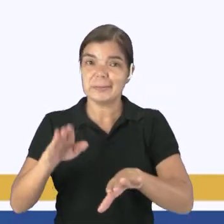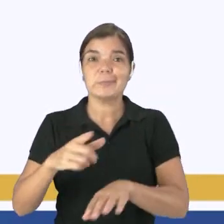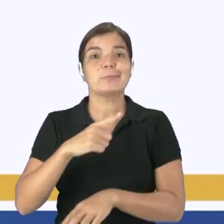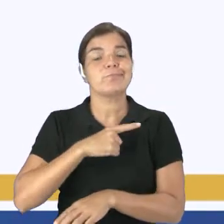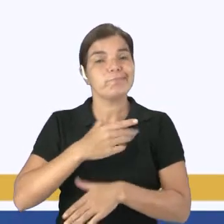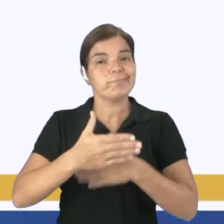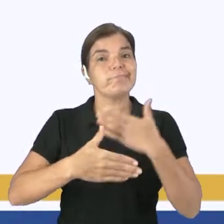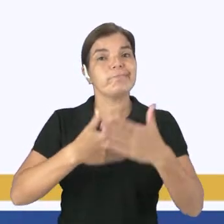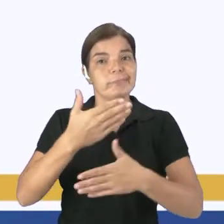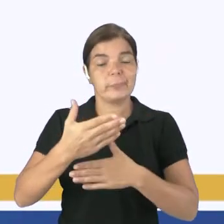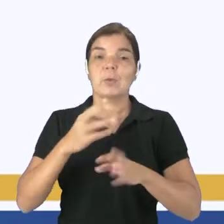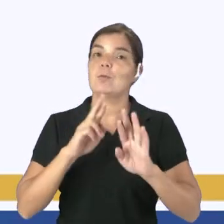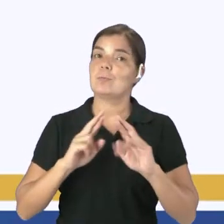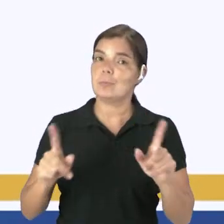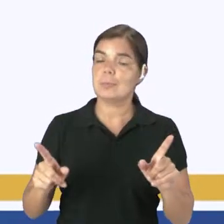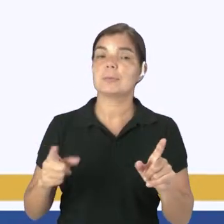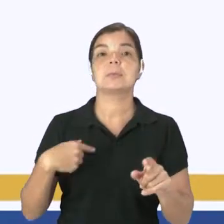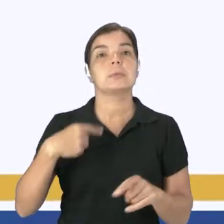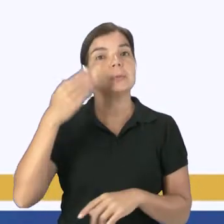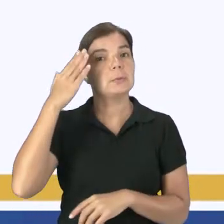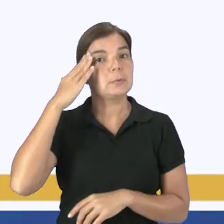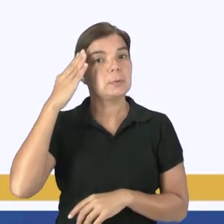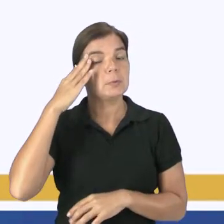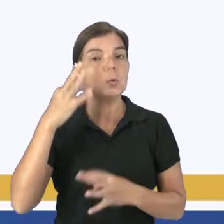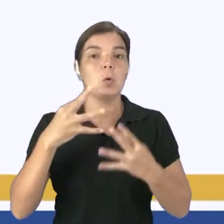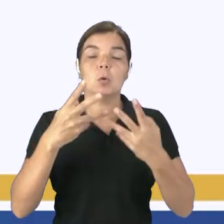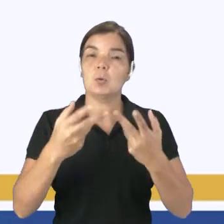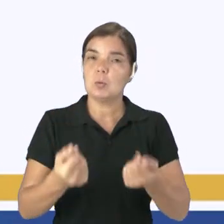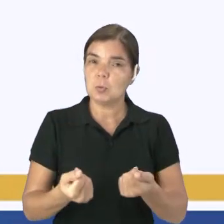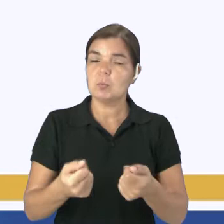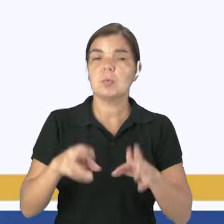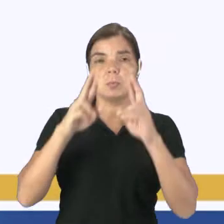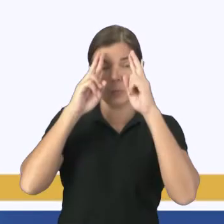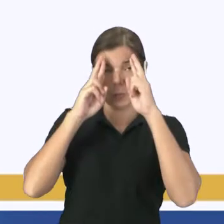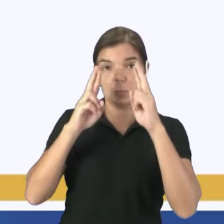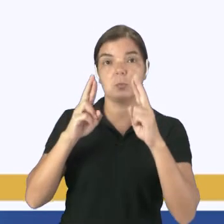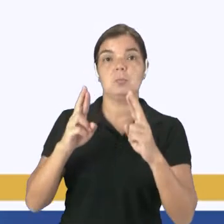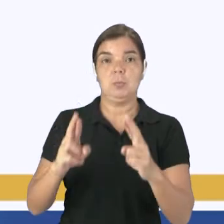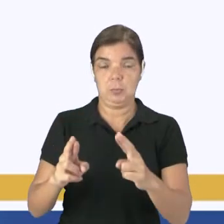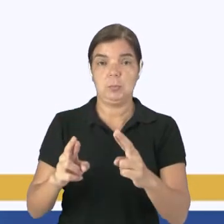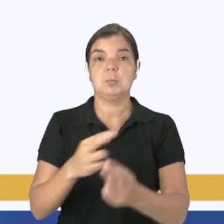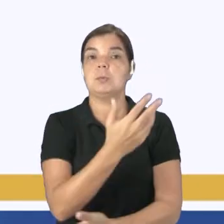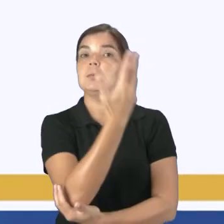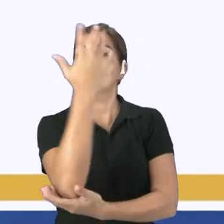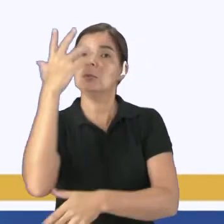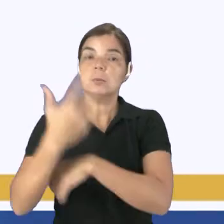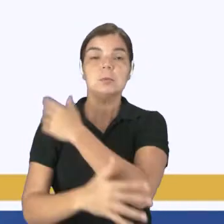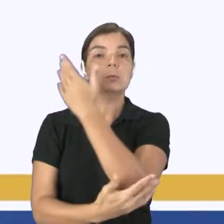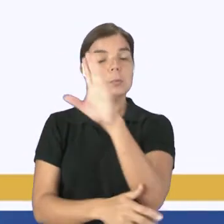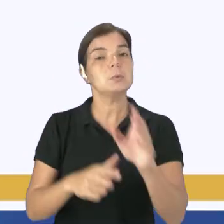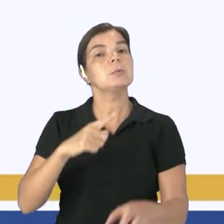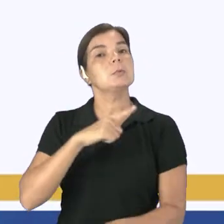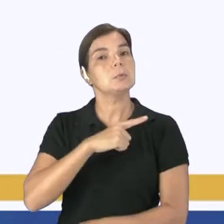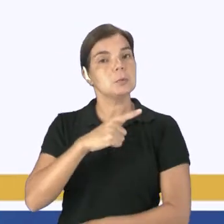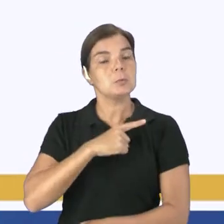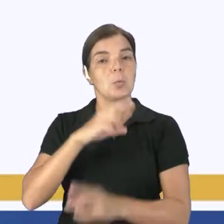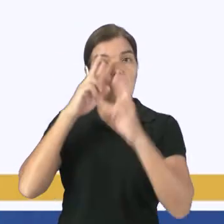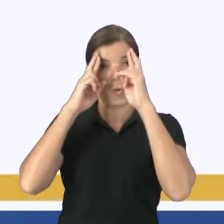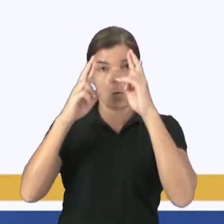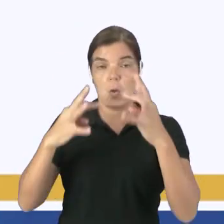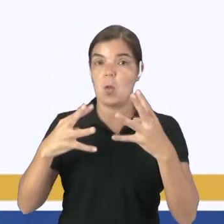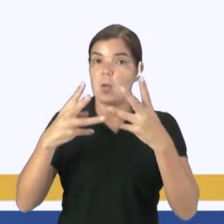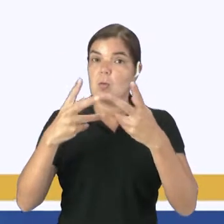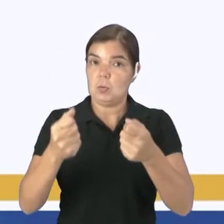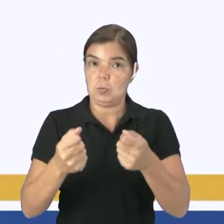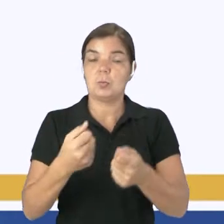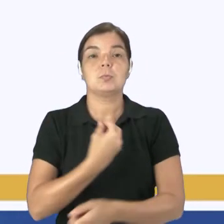reverso. Então, a gente tem que ter toda uma questão de respeito à grandeza da natureza, ter um respeito em relação a todas as formas de